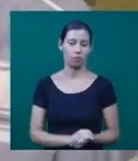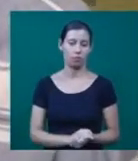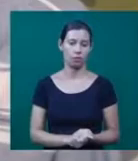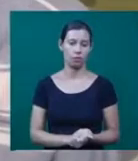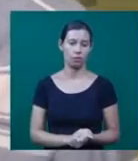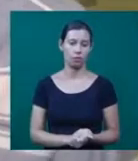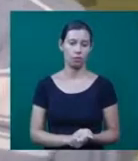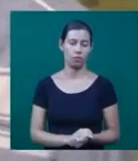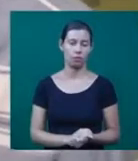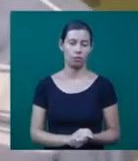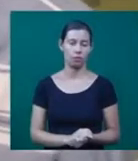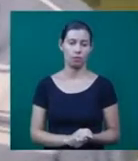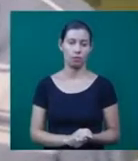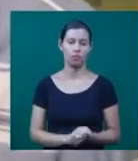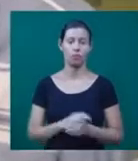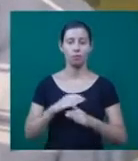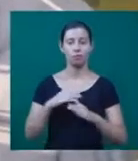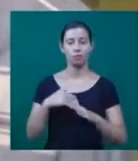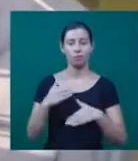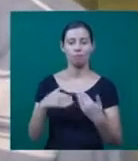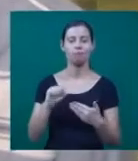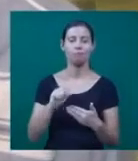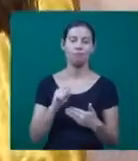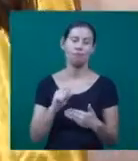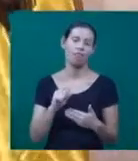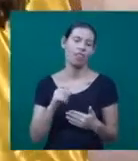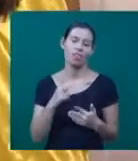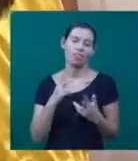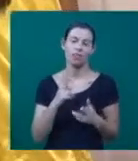um dia a gente se torna também criança algum dia.